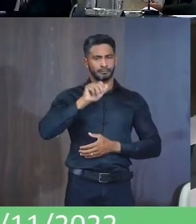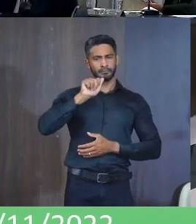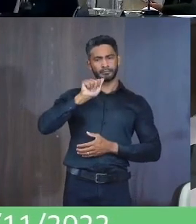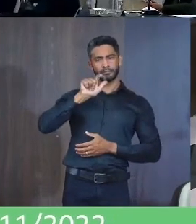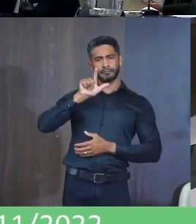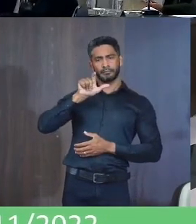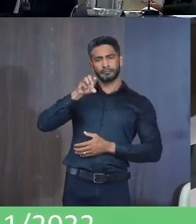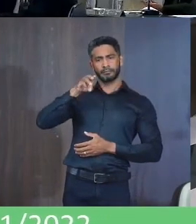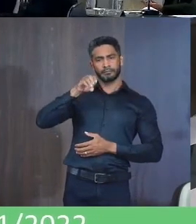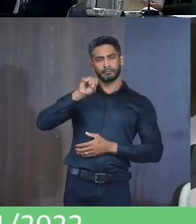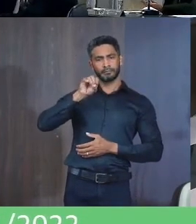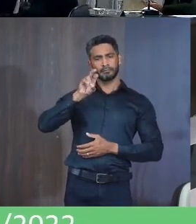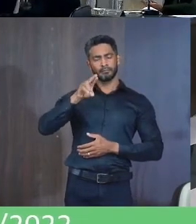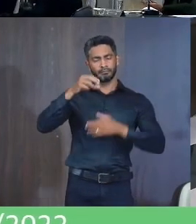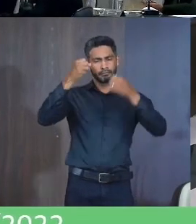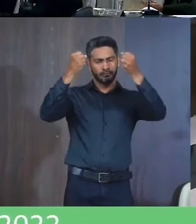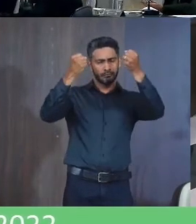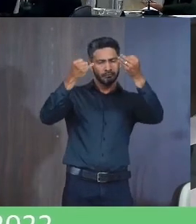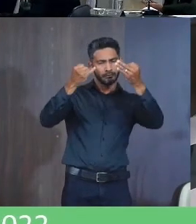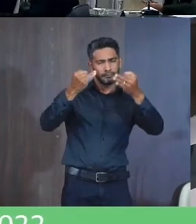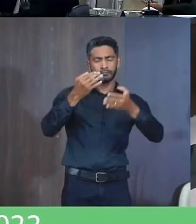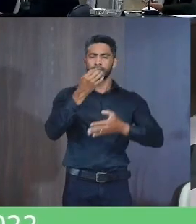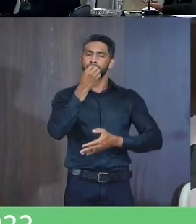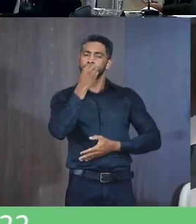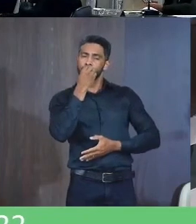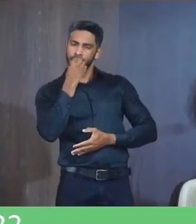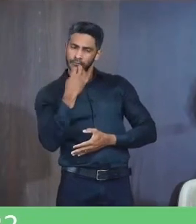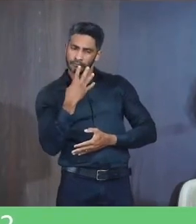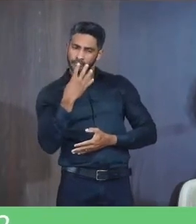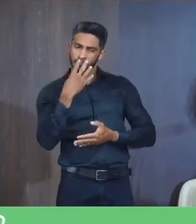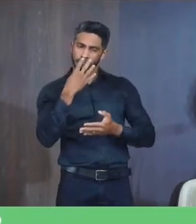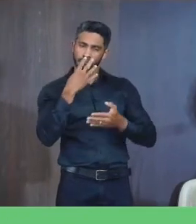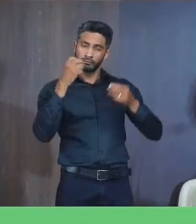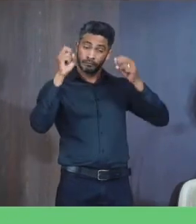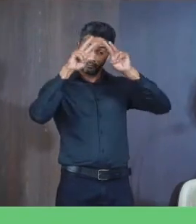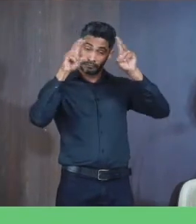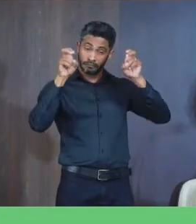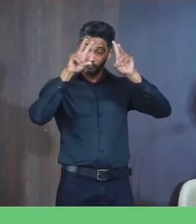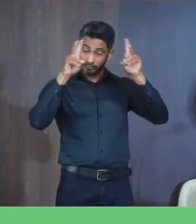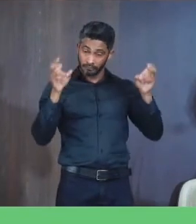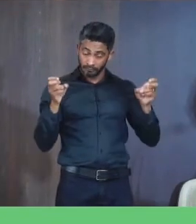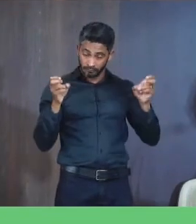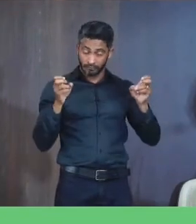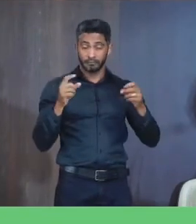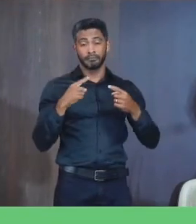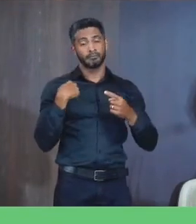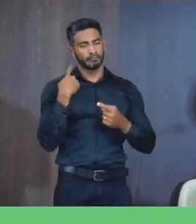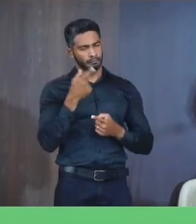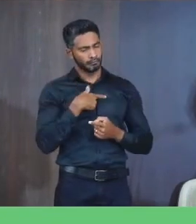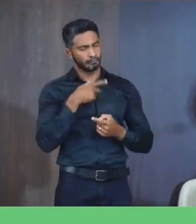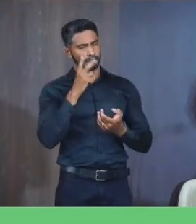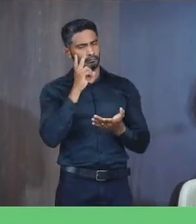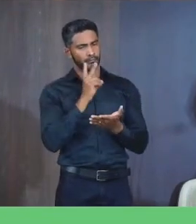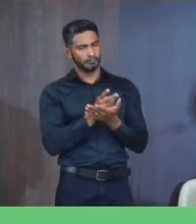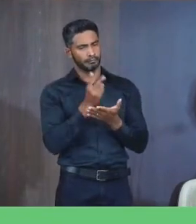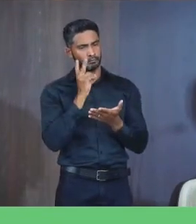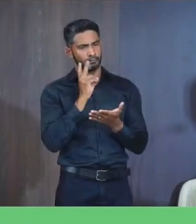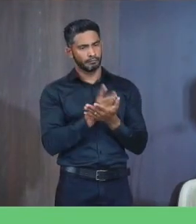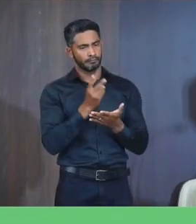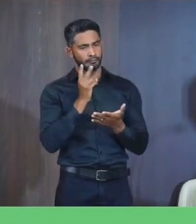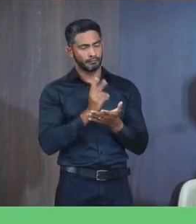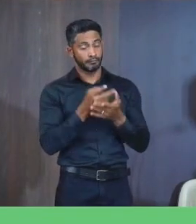Almi O senhor Discorreu muito bem Sobre Essa pauta Que a gente tem Que sempre Está